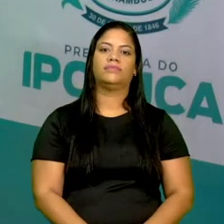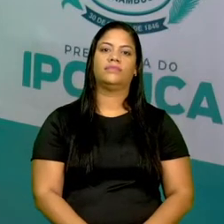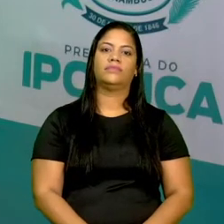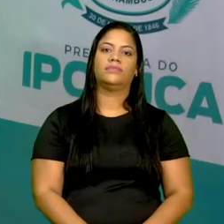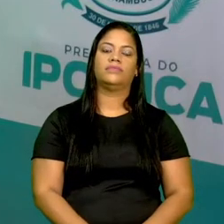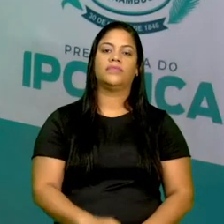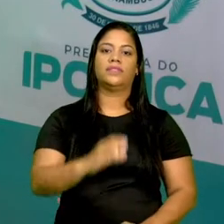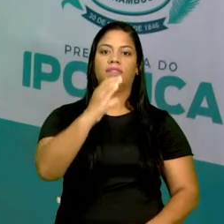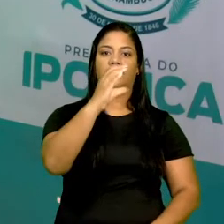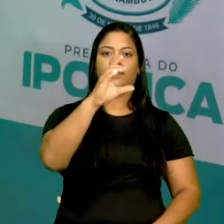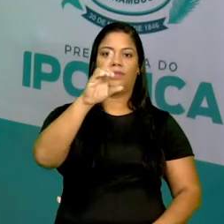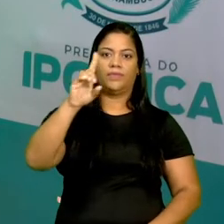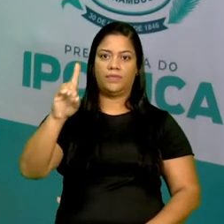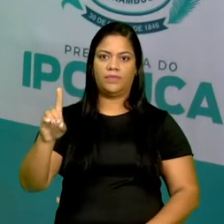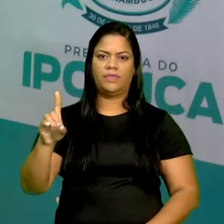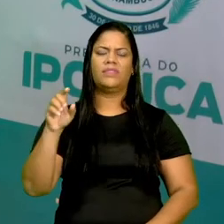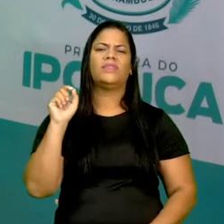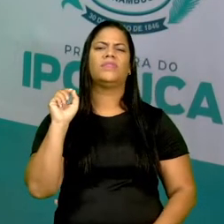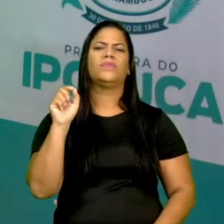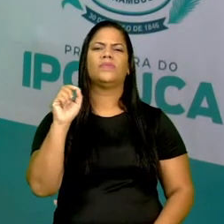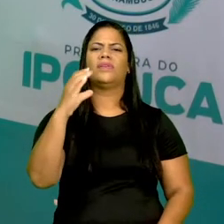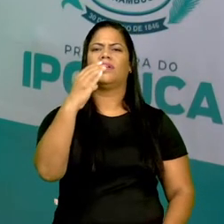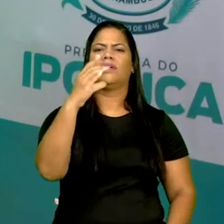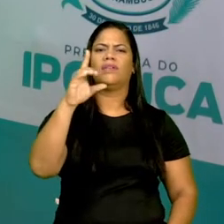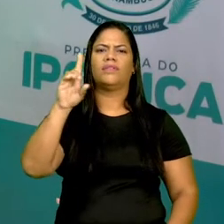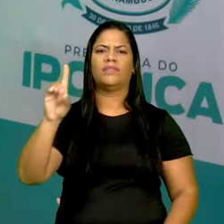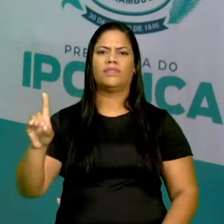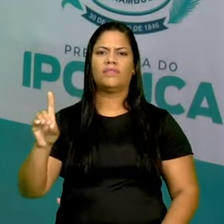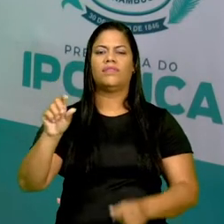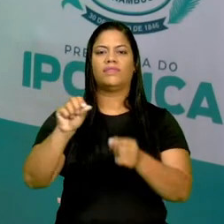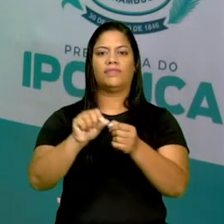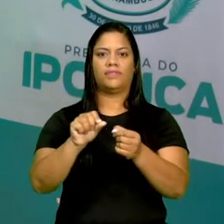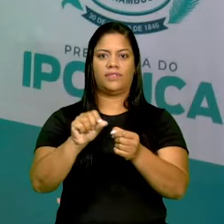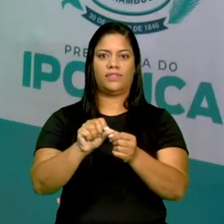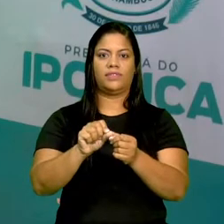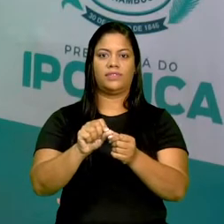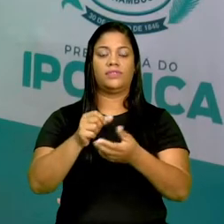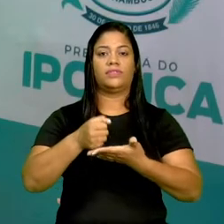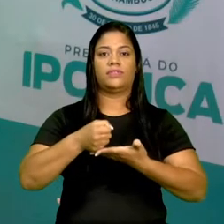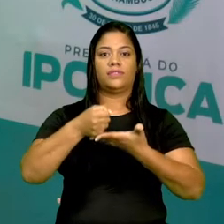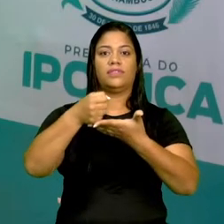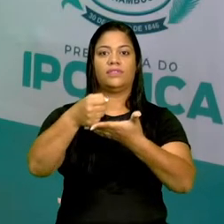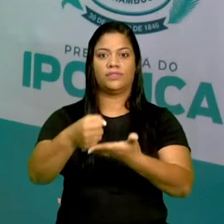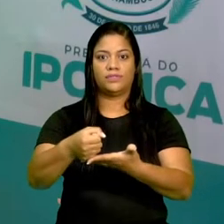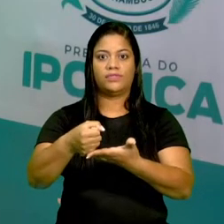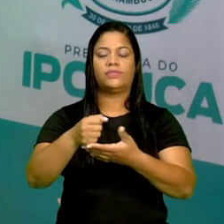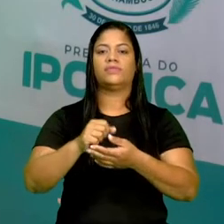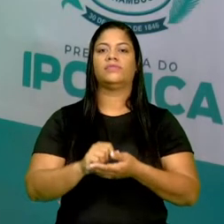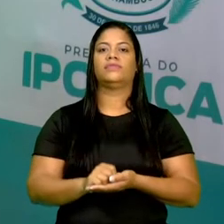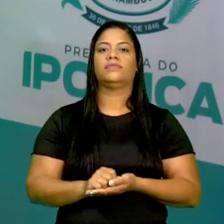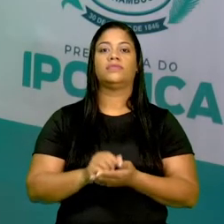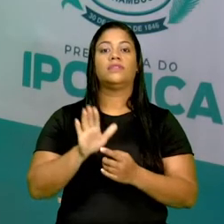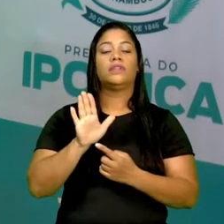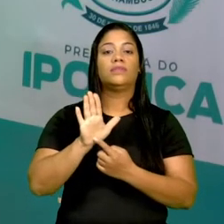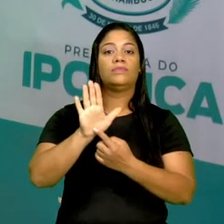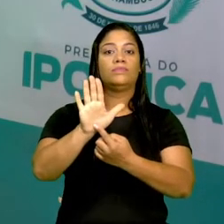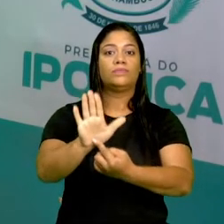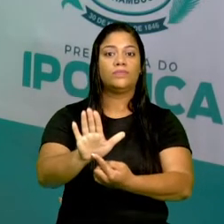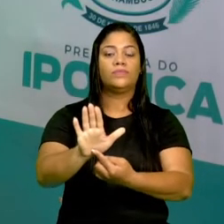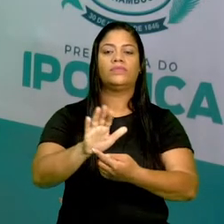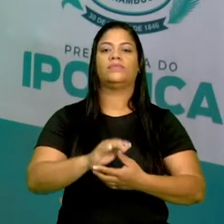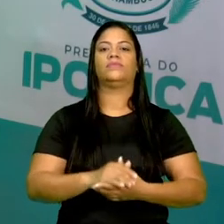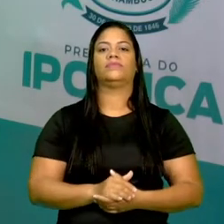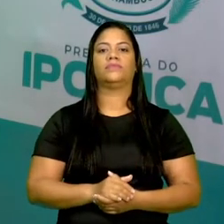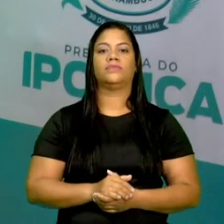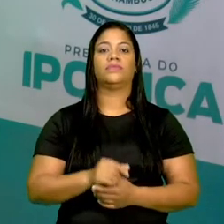A coordenação. O que é que a coordenadora faz? Ela auxilia, ela direciona, tá certo?